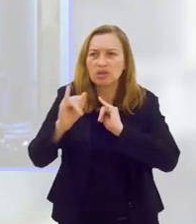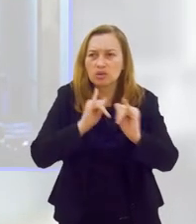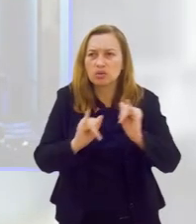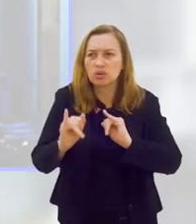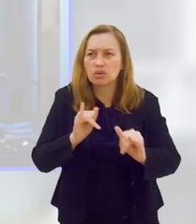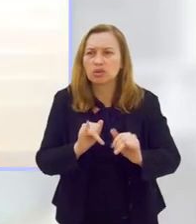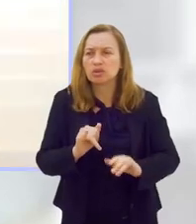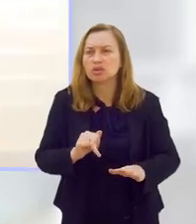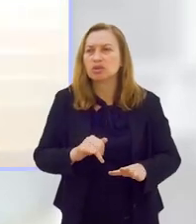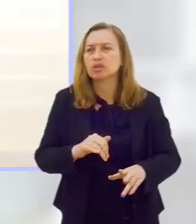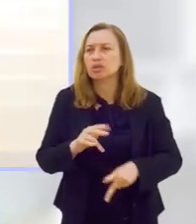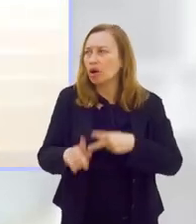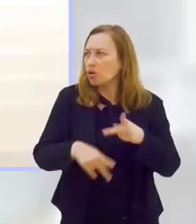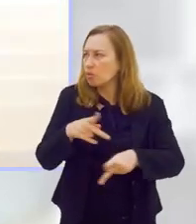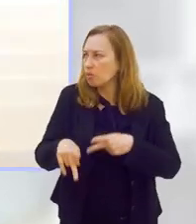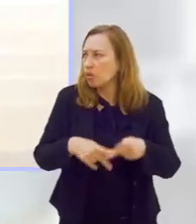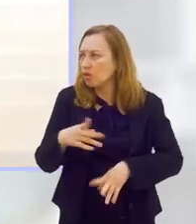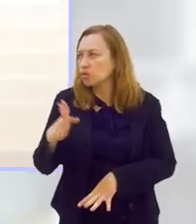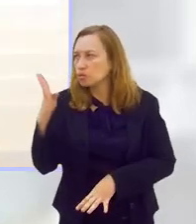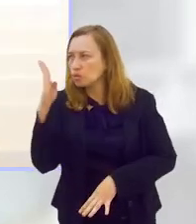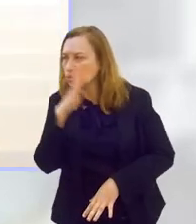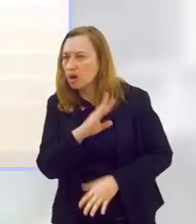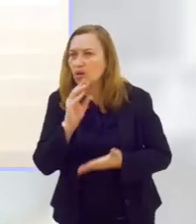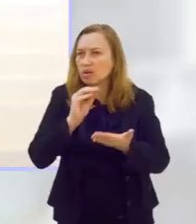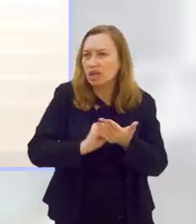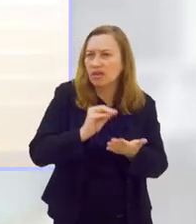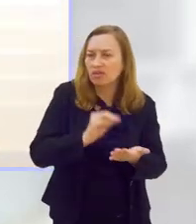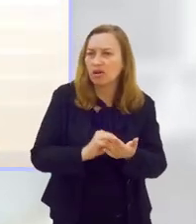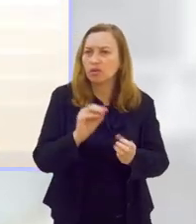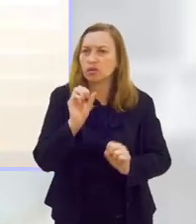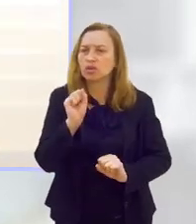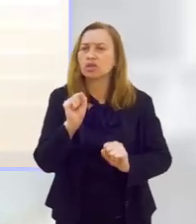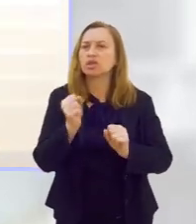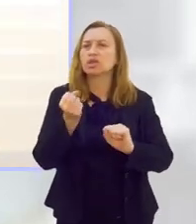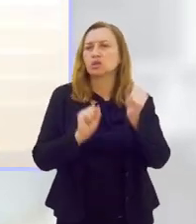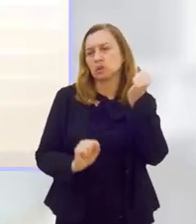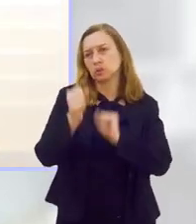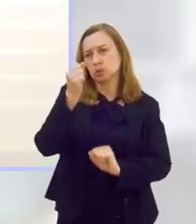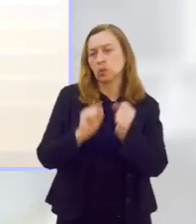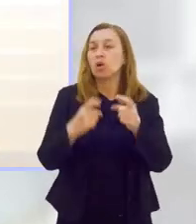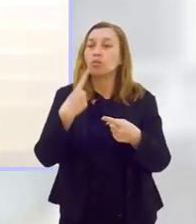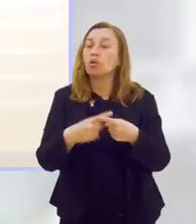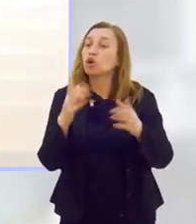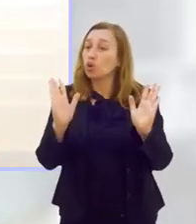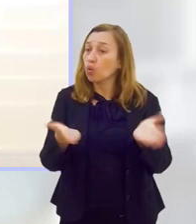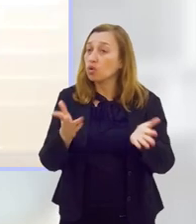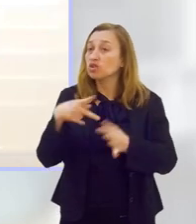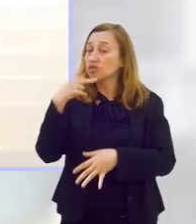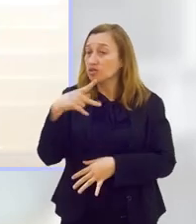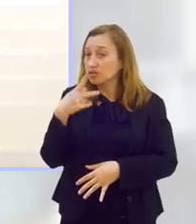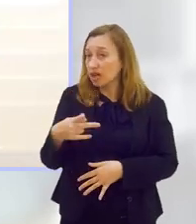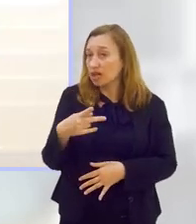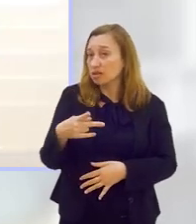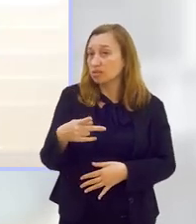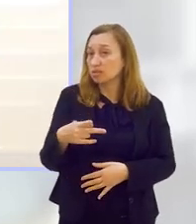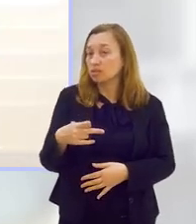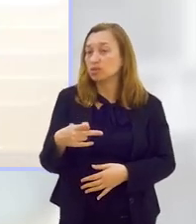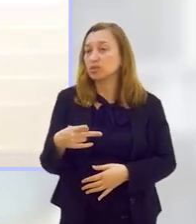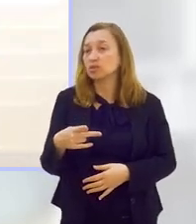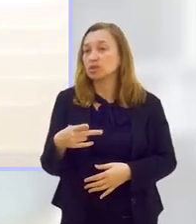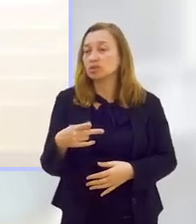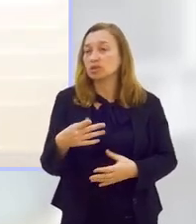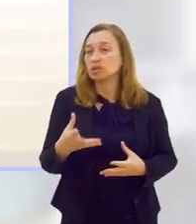população dos malefícios da falta de exercício físico, porque hoje em dia se fala muito nos